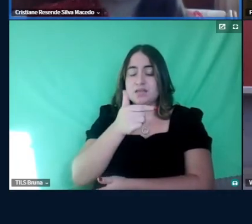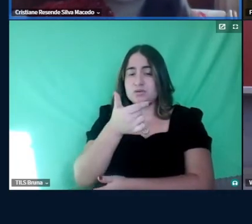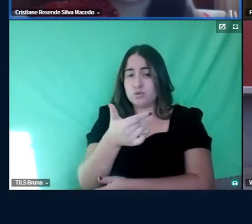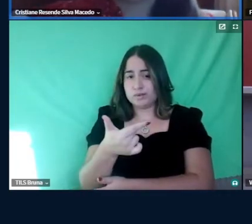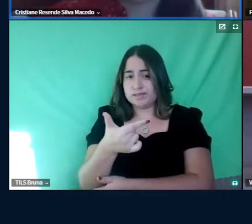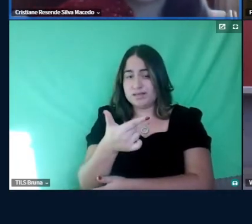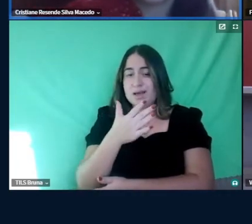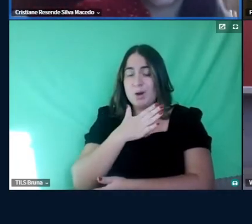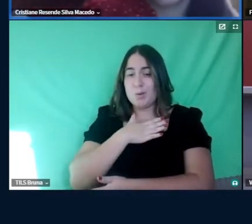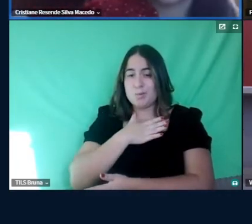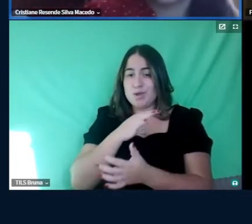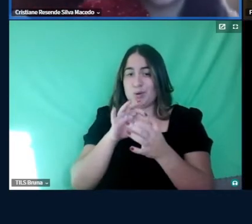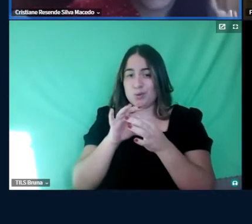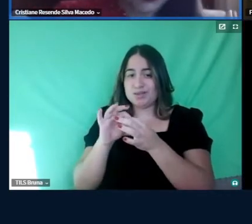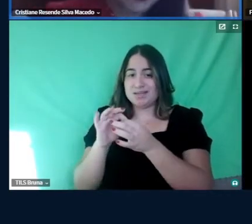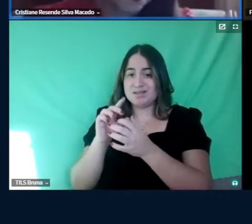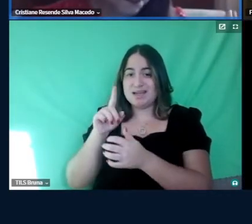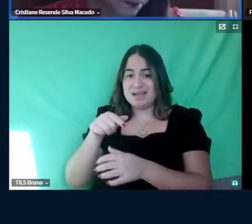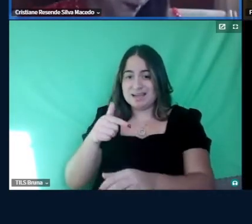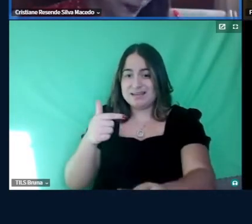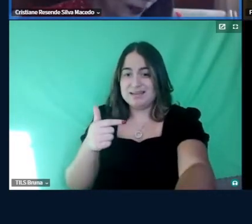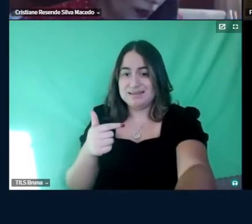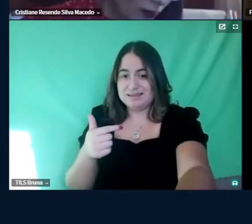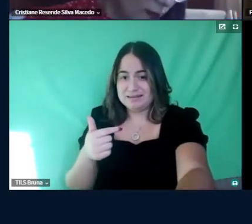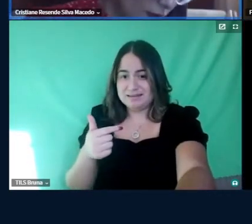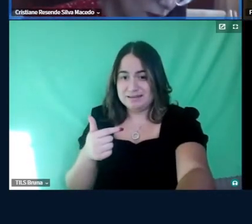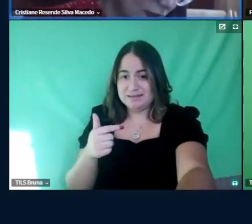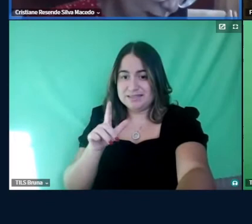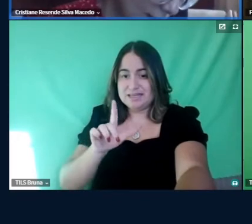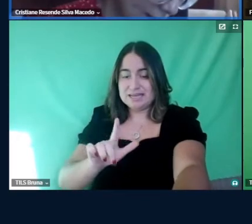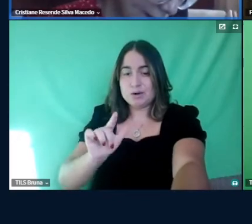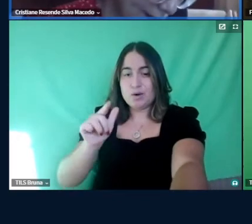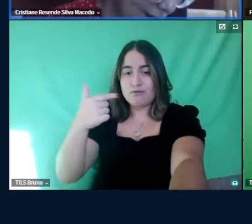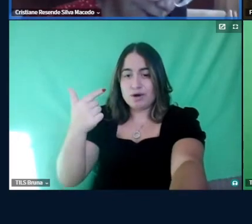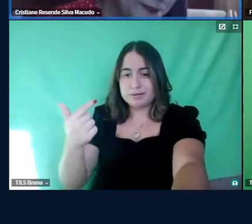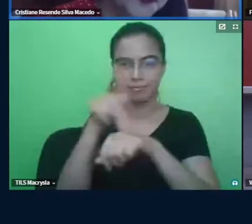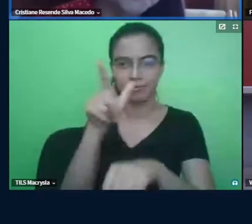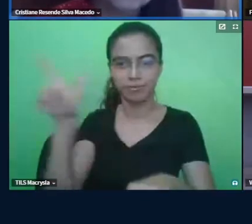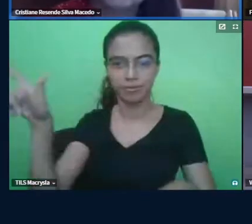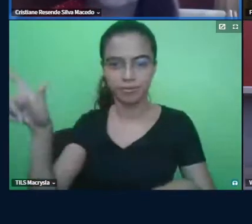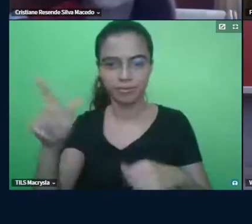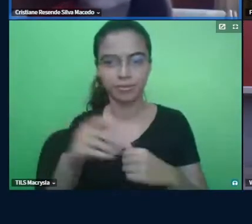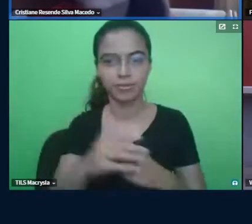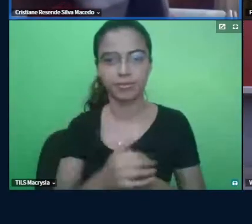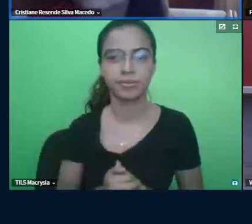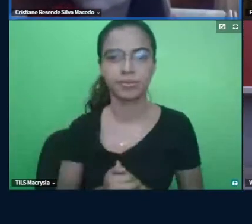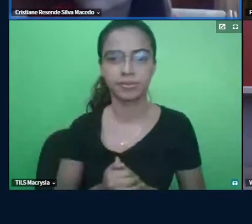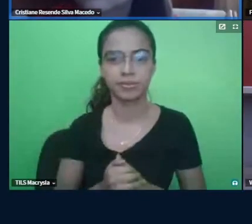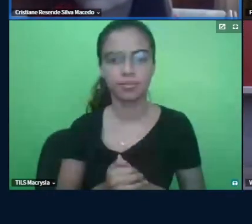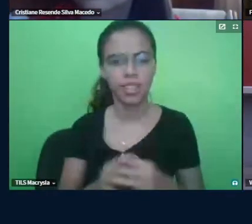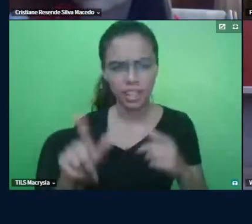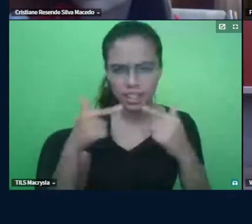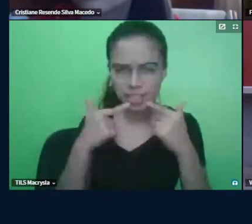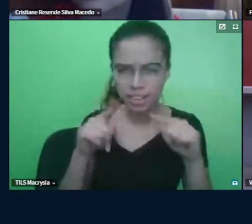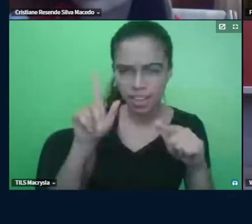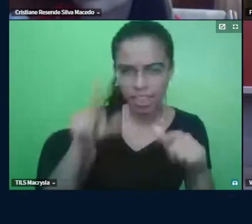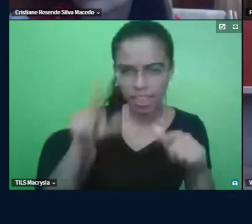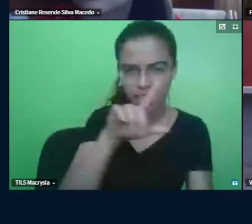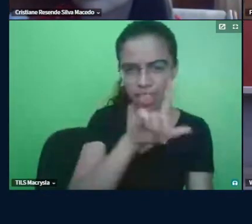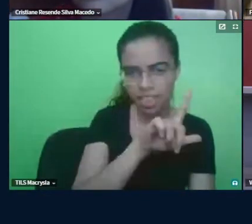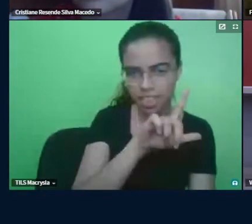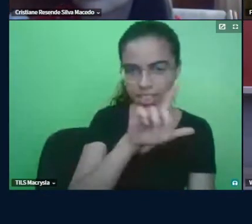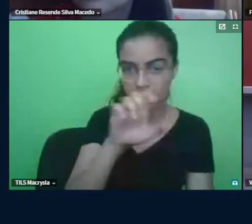meu contexto é de língua estrangeira, né? Bom, Então, Cris, mas a língua é estrangeira